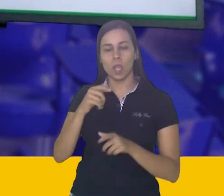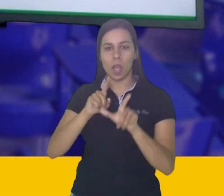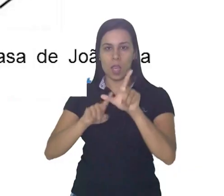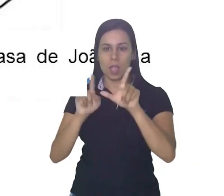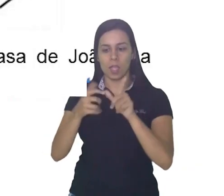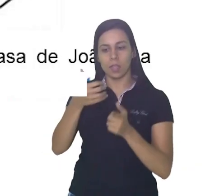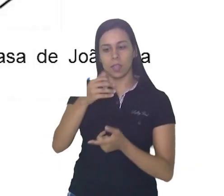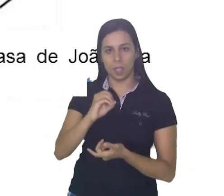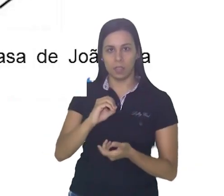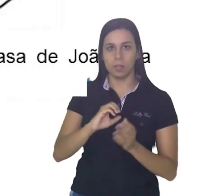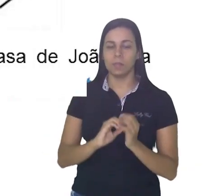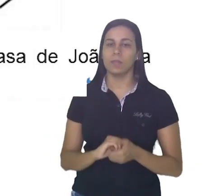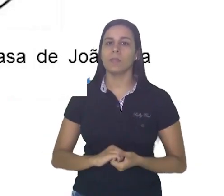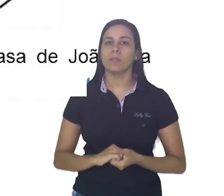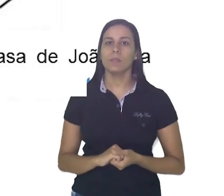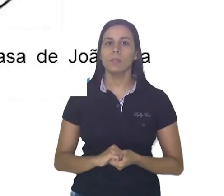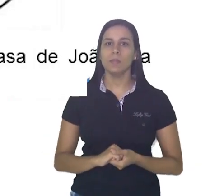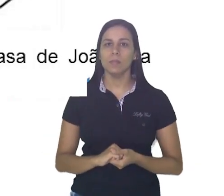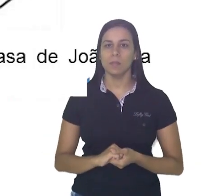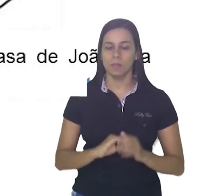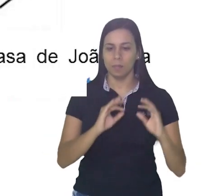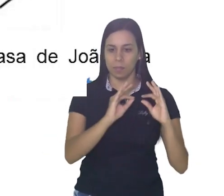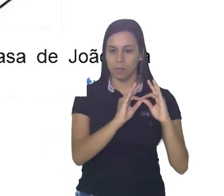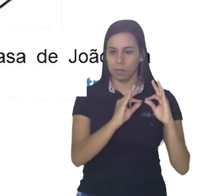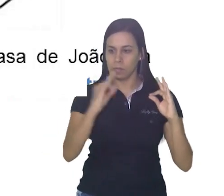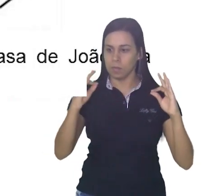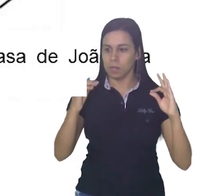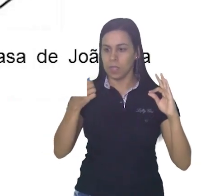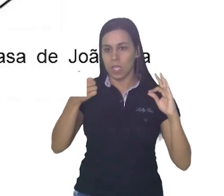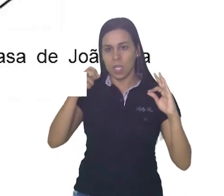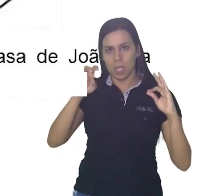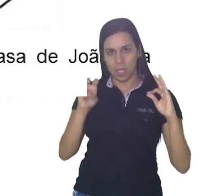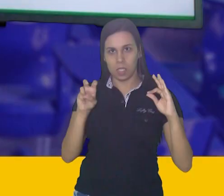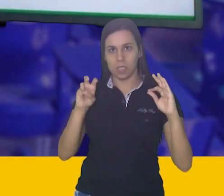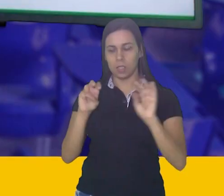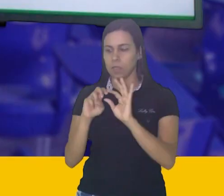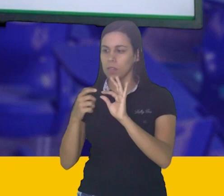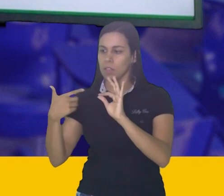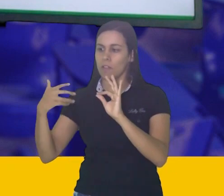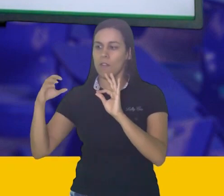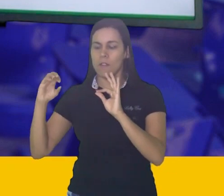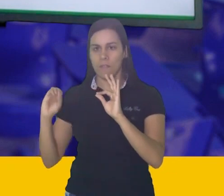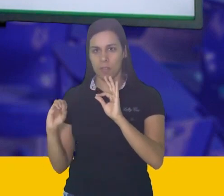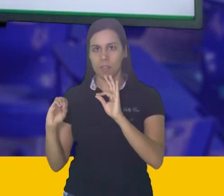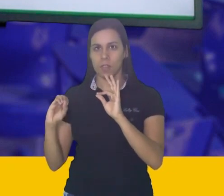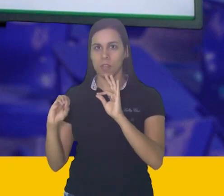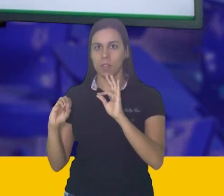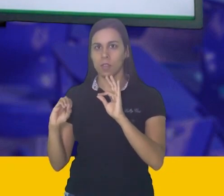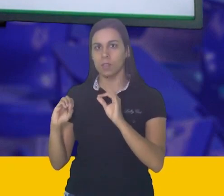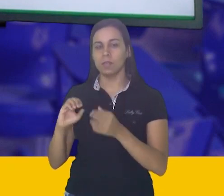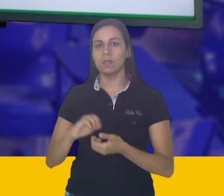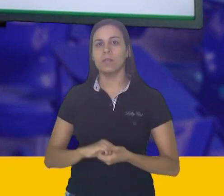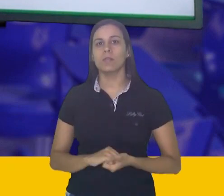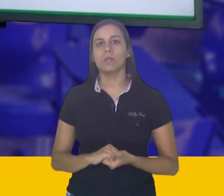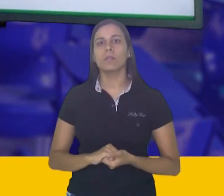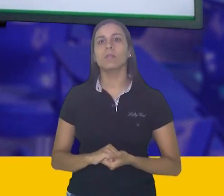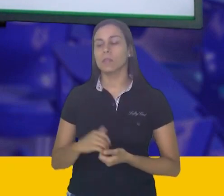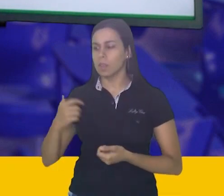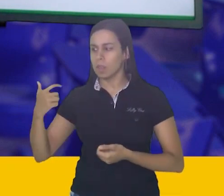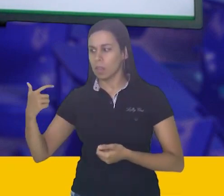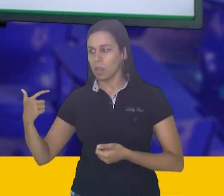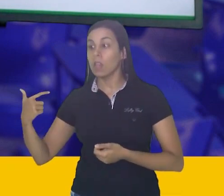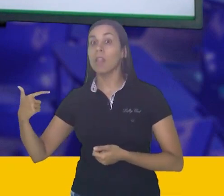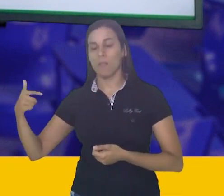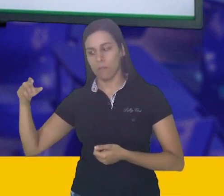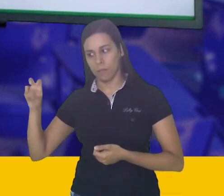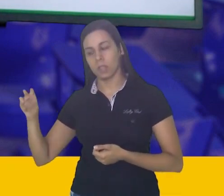dez. Logo em seguida, quinze mais cinco, vinte, mais cinco, vinte e